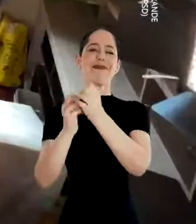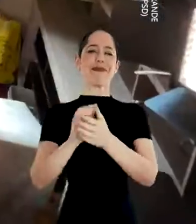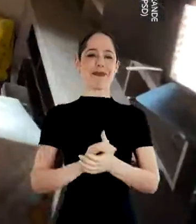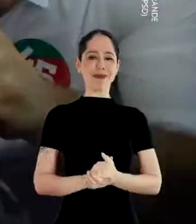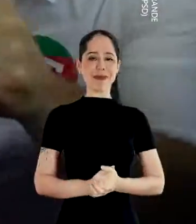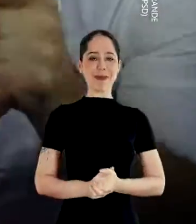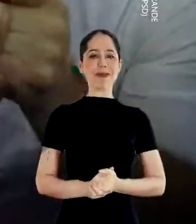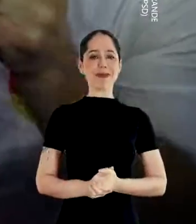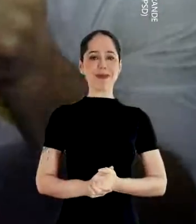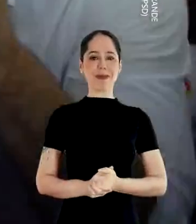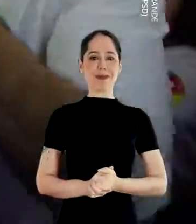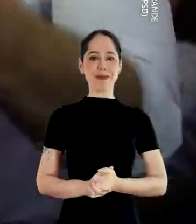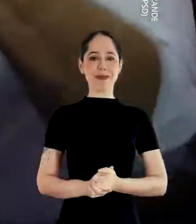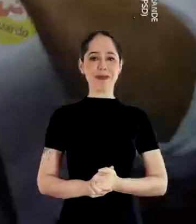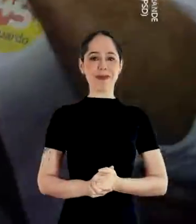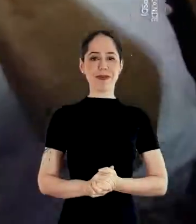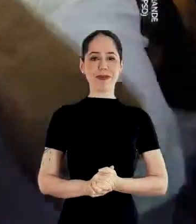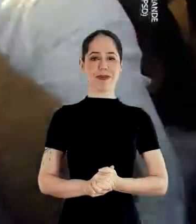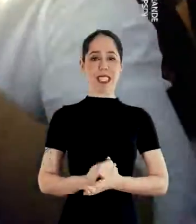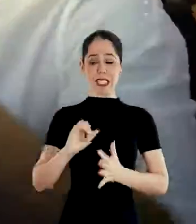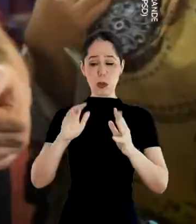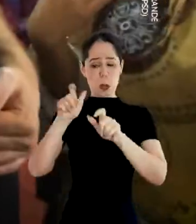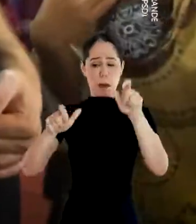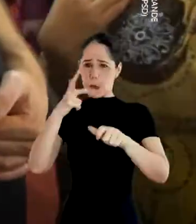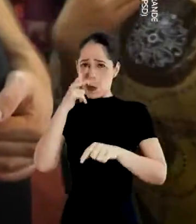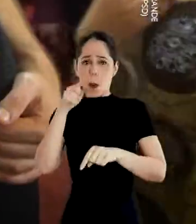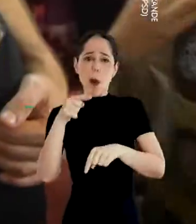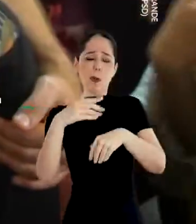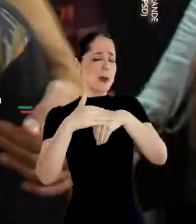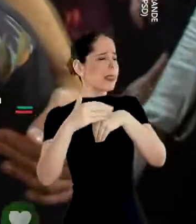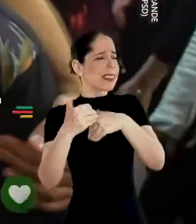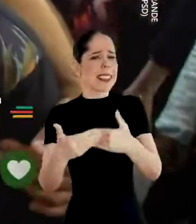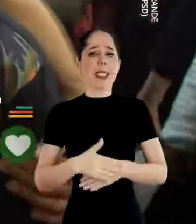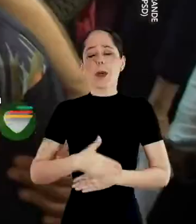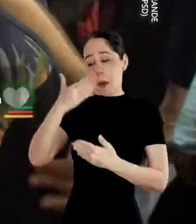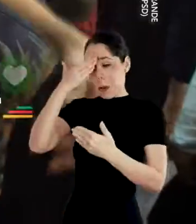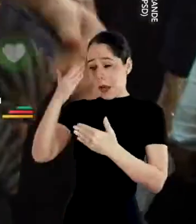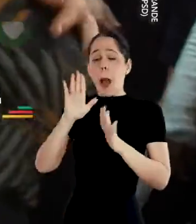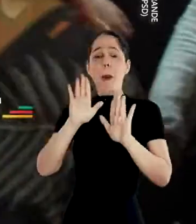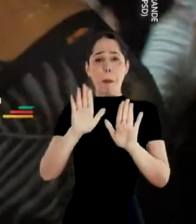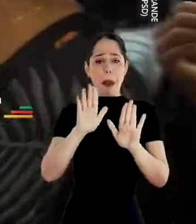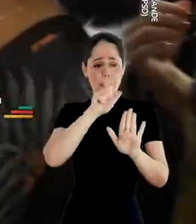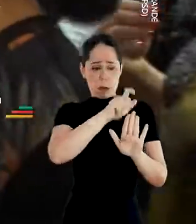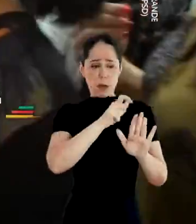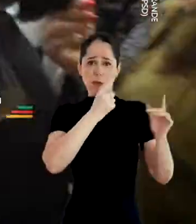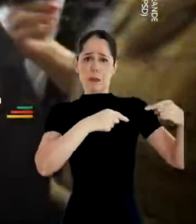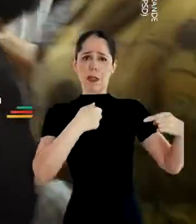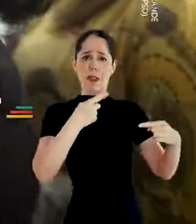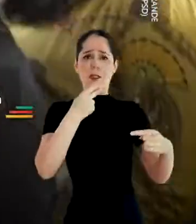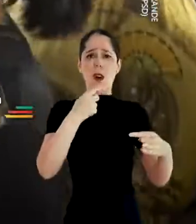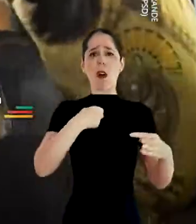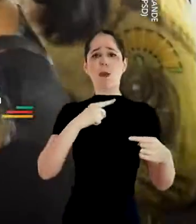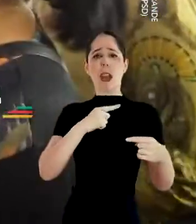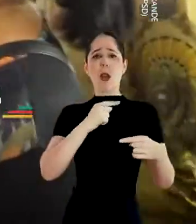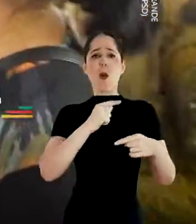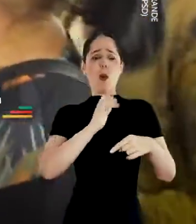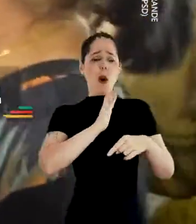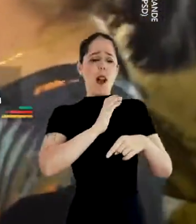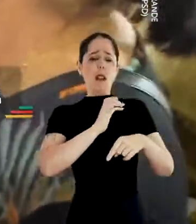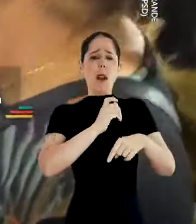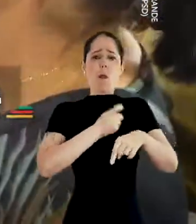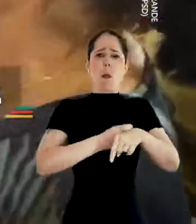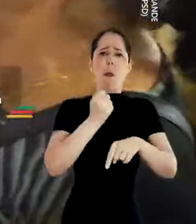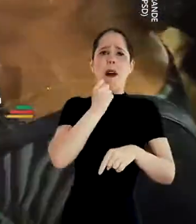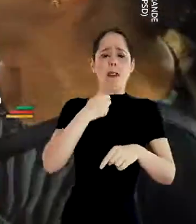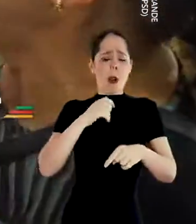É com o Eduardo que eu vou. Se todas as pessoas fossem tão queridos que tem tudo. Obrigado. Meu adversário disse que eu tenho coração de